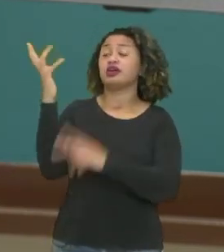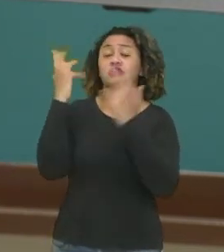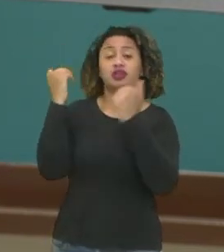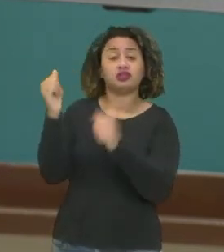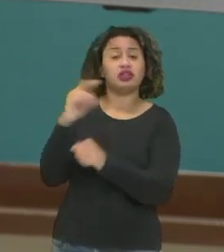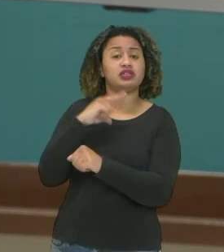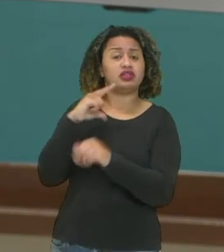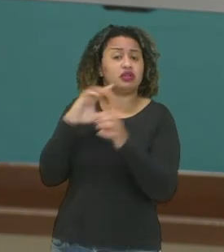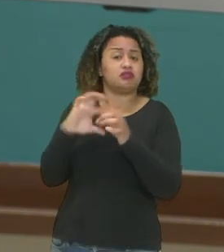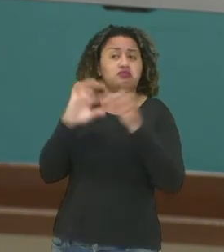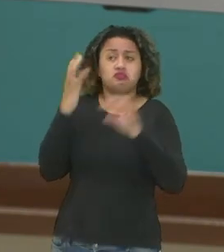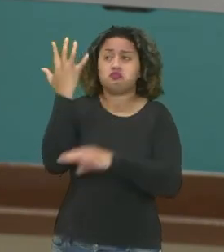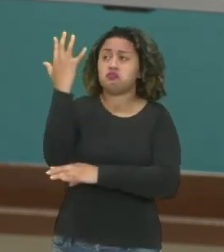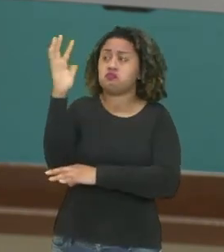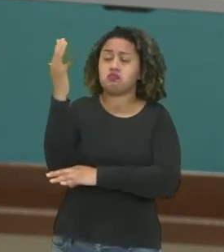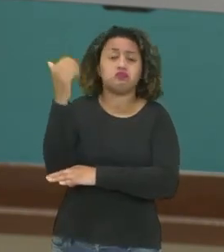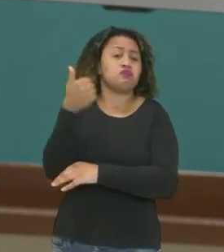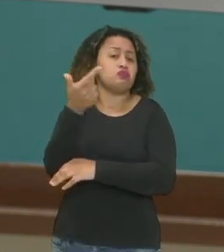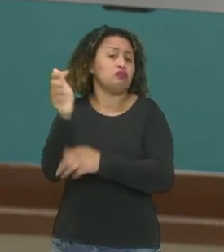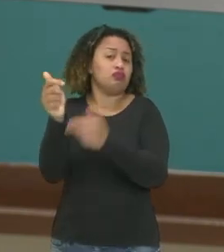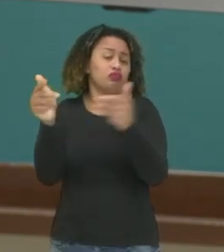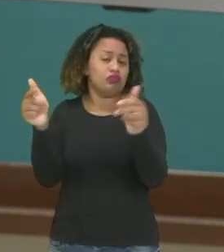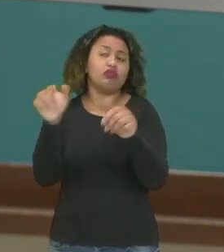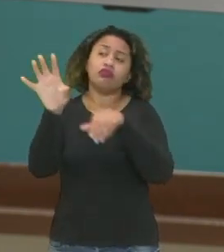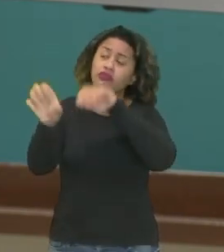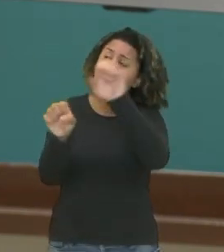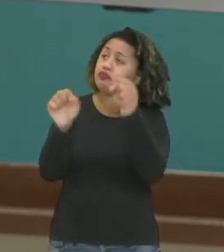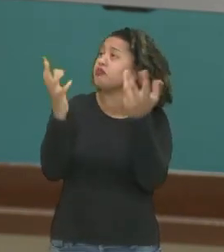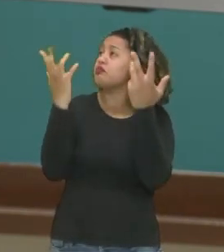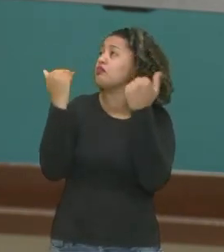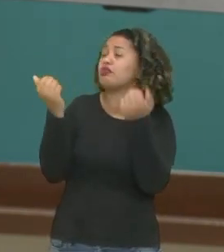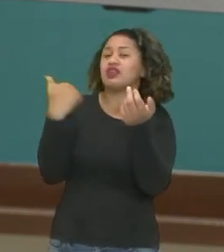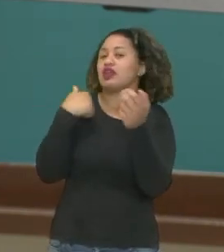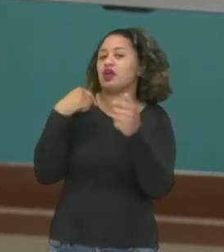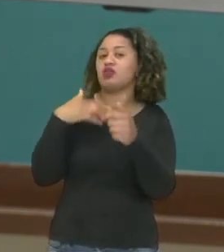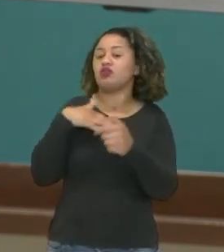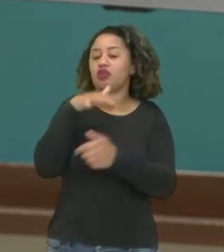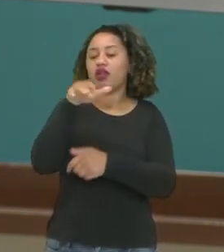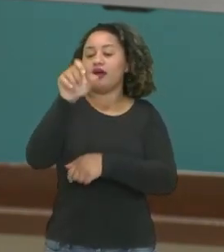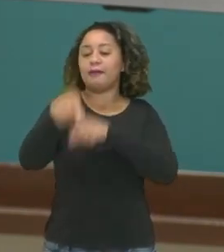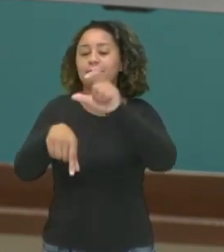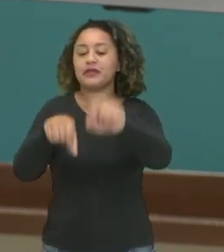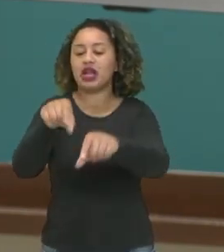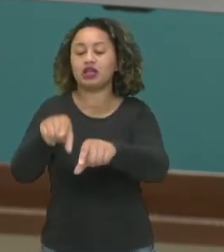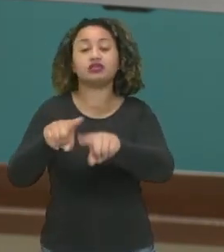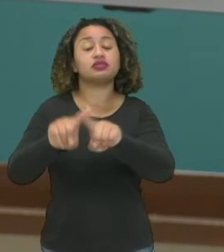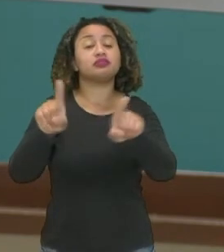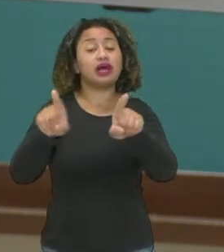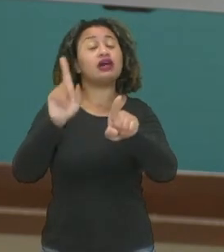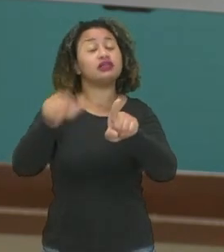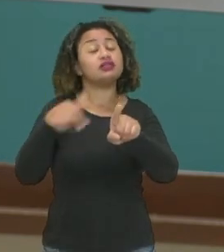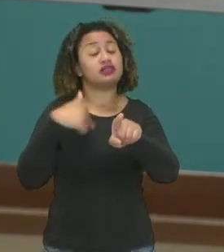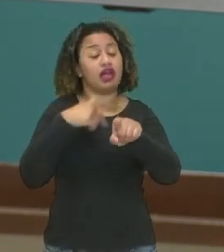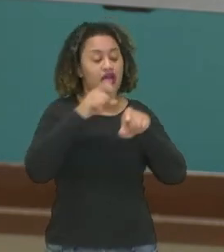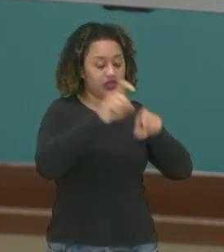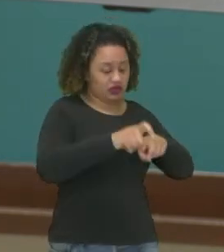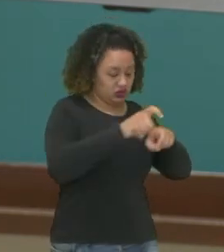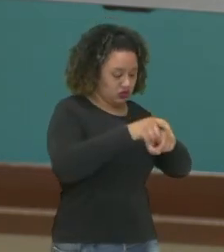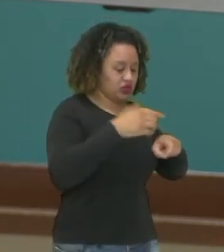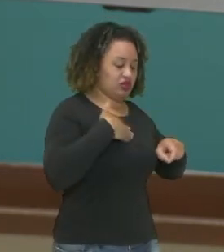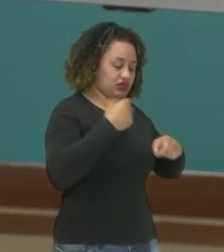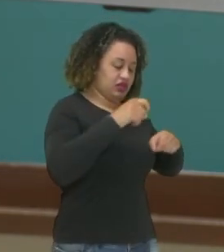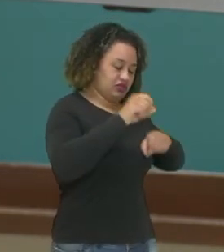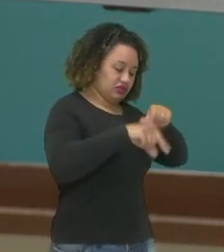em termos de árvores ou um vegetal qualquer. Para nós, seres humanos, nós não estamos plantando mais o extrativismo, mais a agricultura, sim. Nós